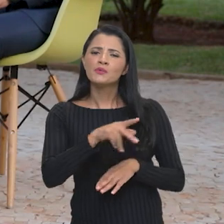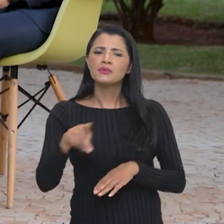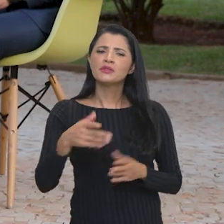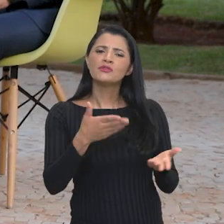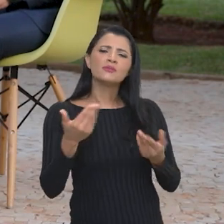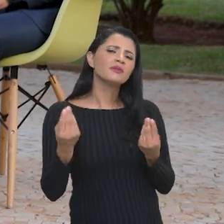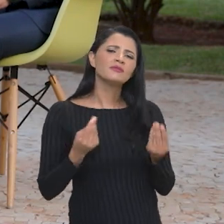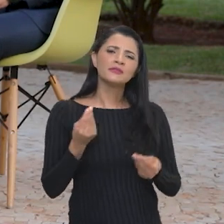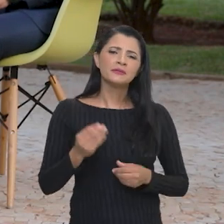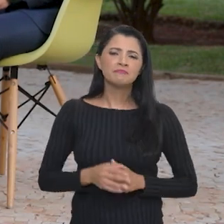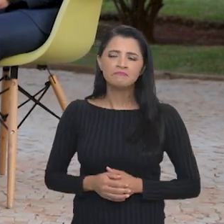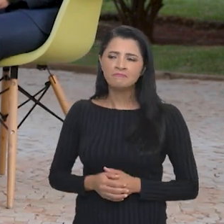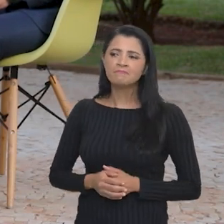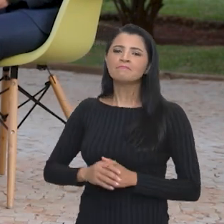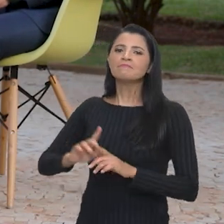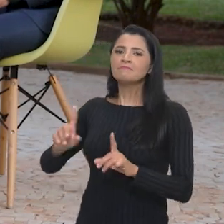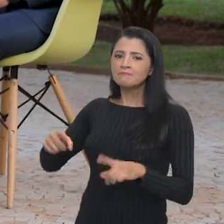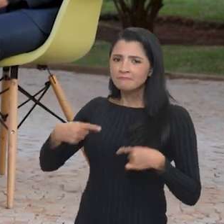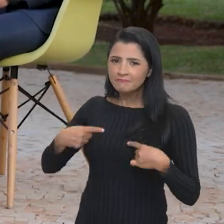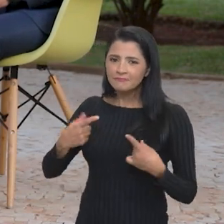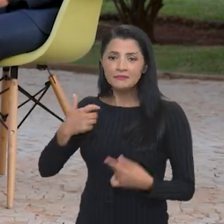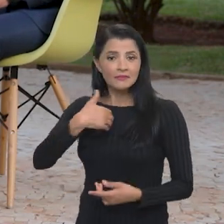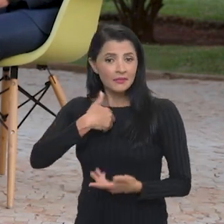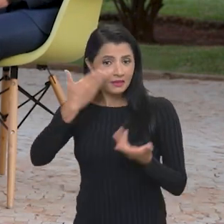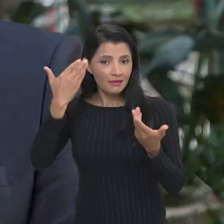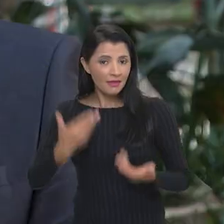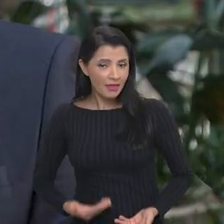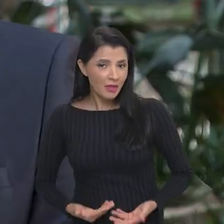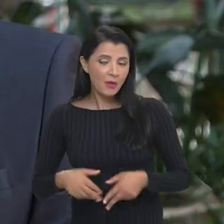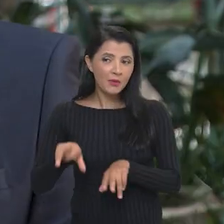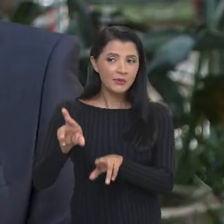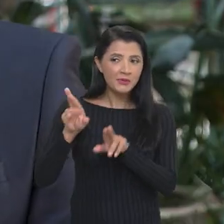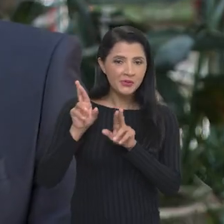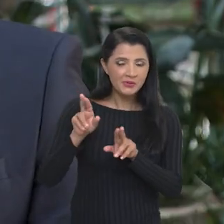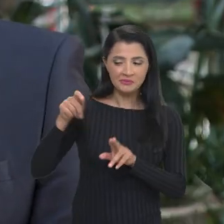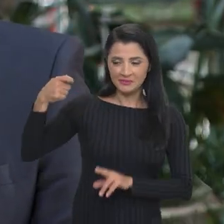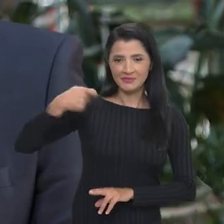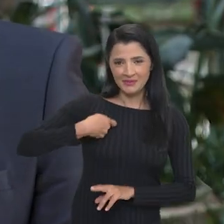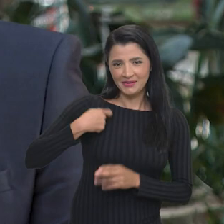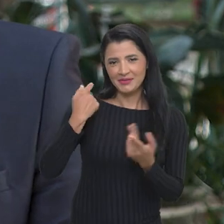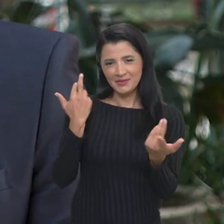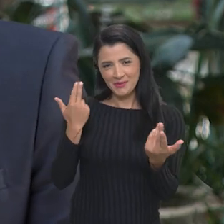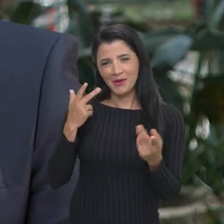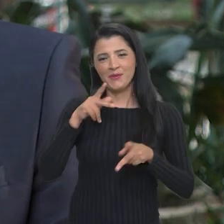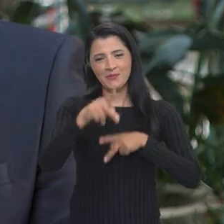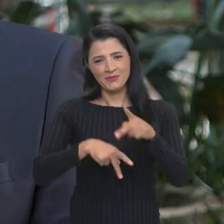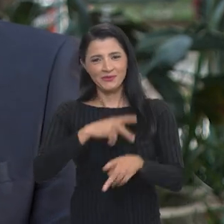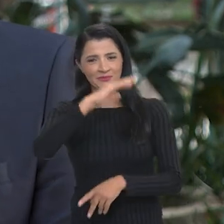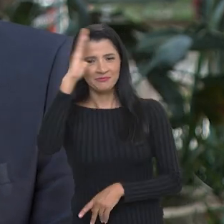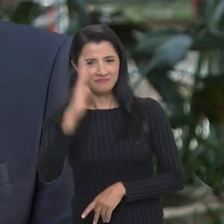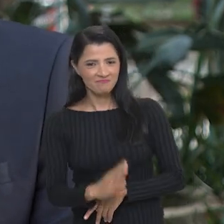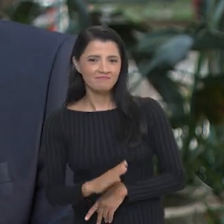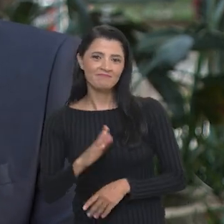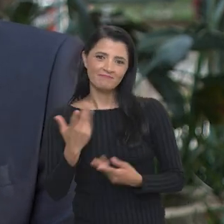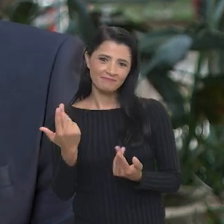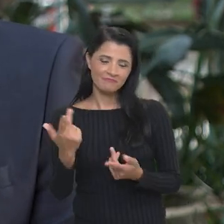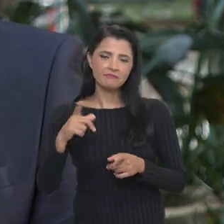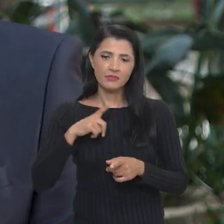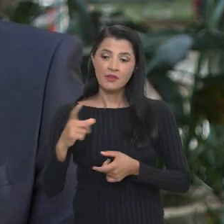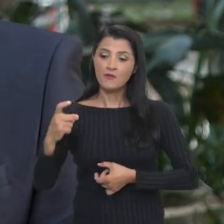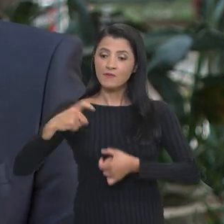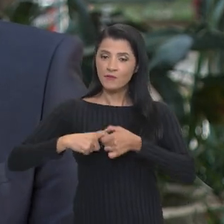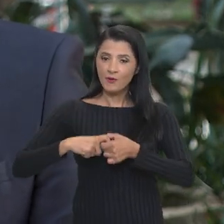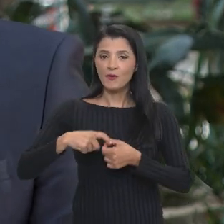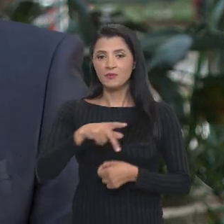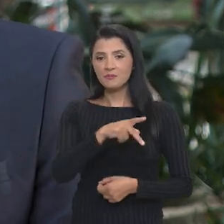Eu sou um esperançoso, assim como o povo brasileiro é, e a volta do presidente Lula traz